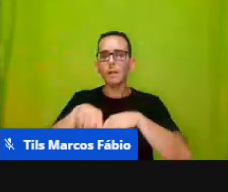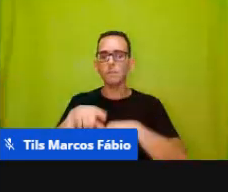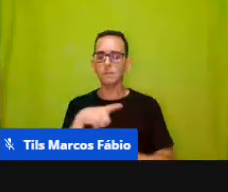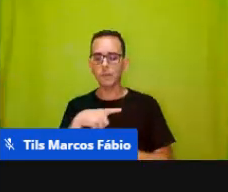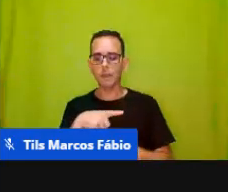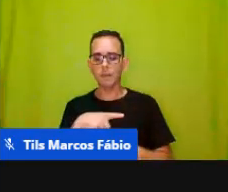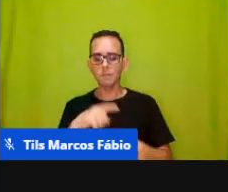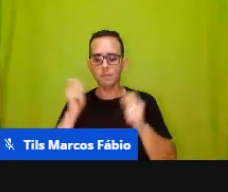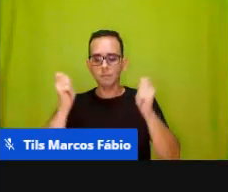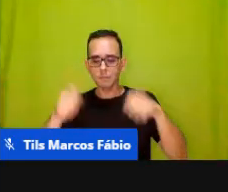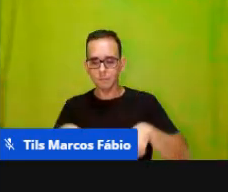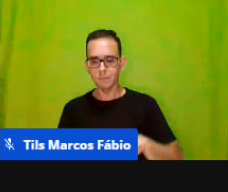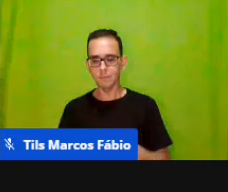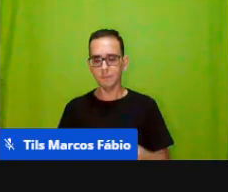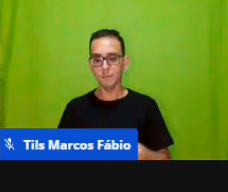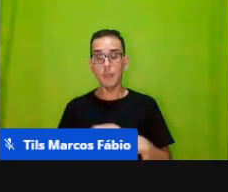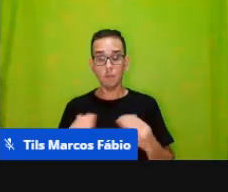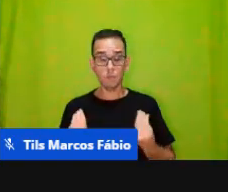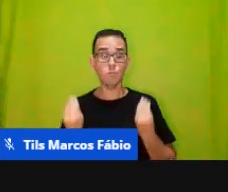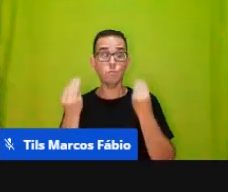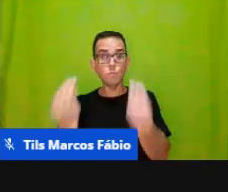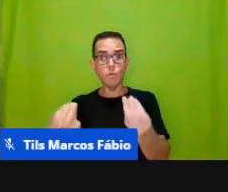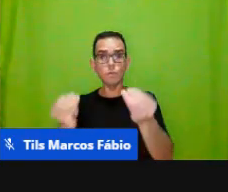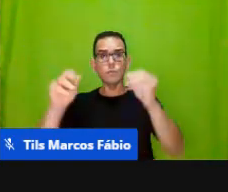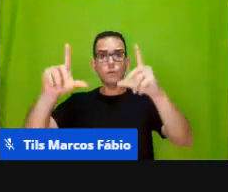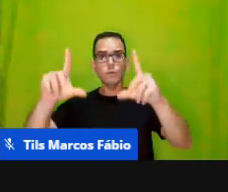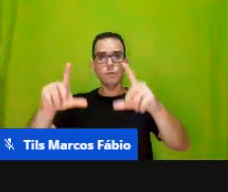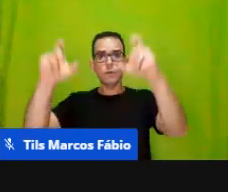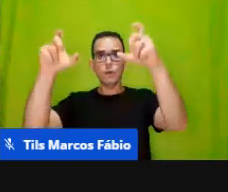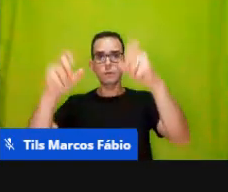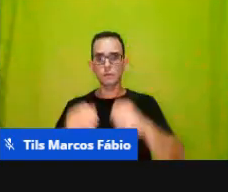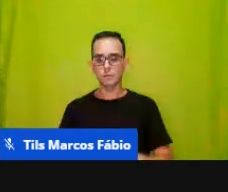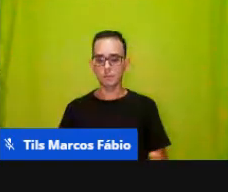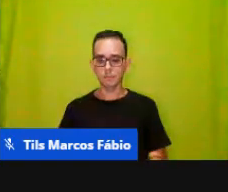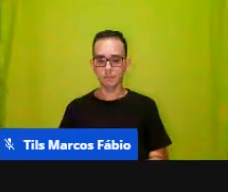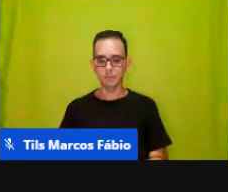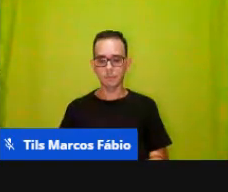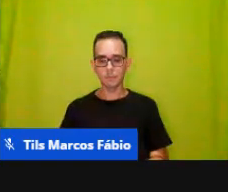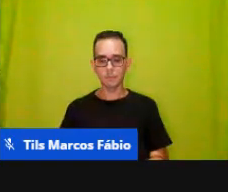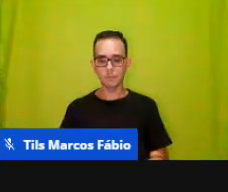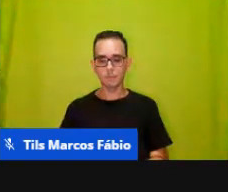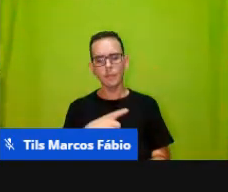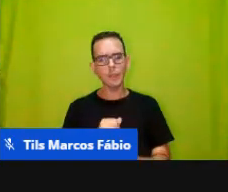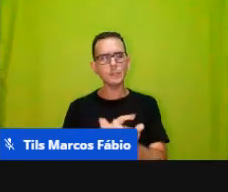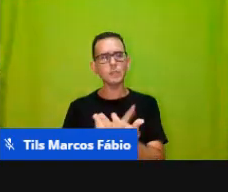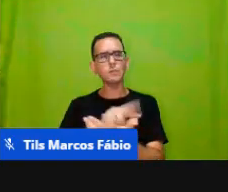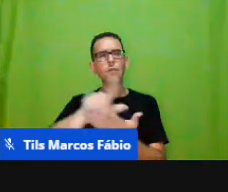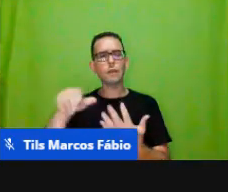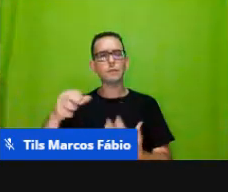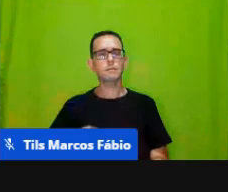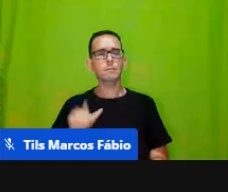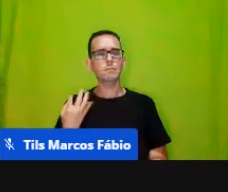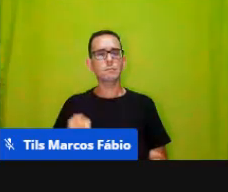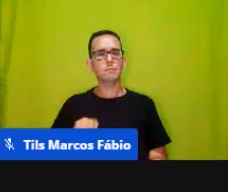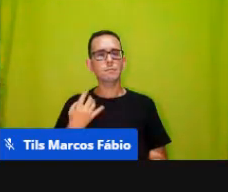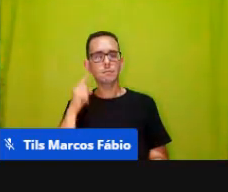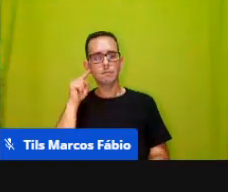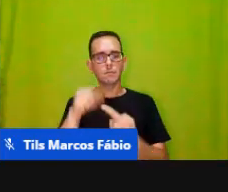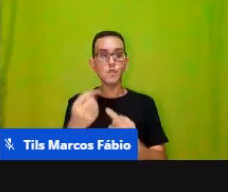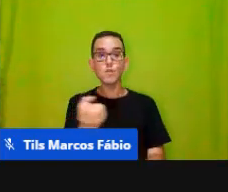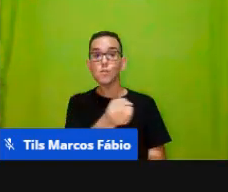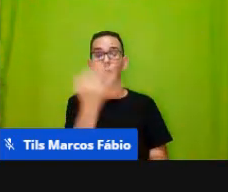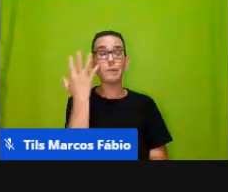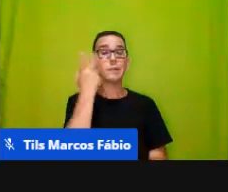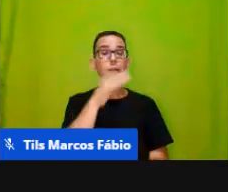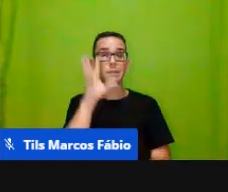trouxe aqui essa figura vamos lá aí diversas situações numéricas por exemplo quantas crianças estão no